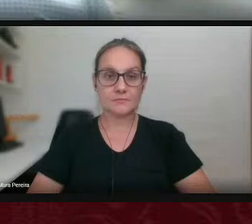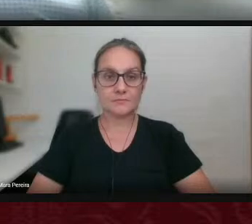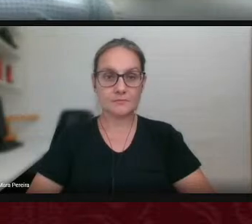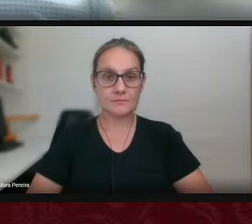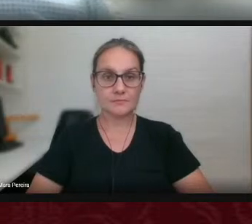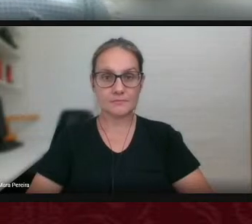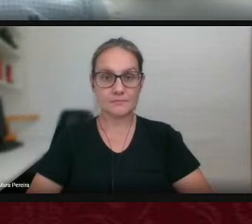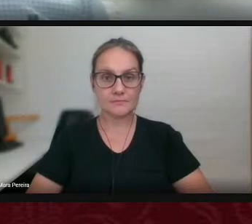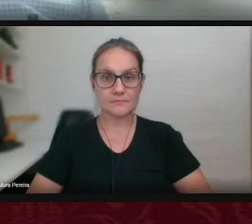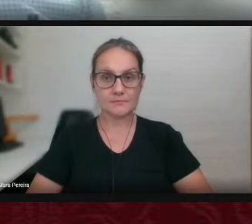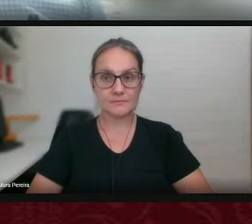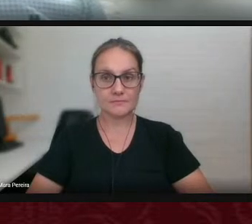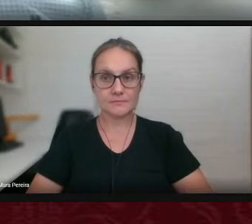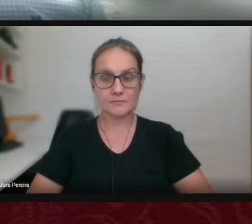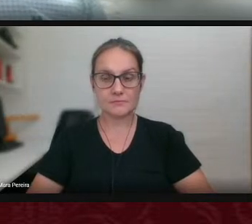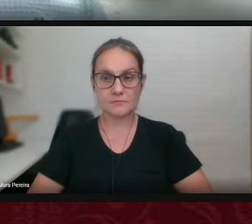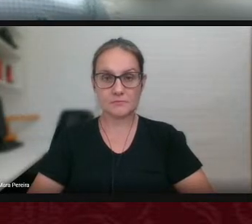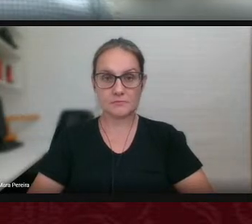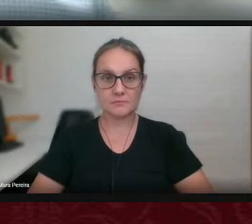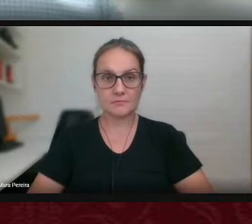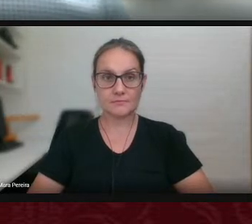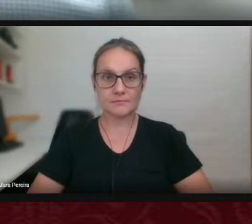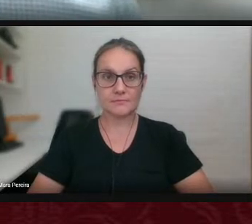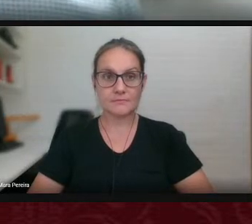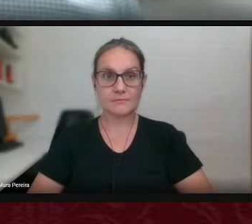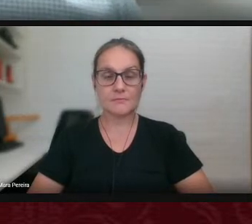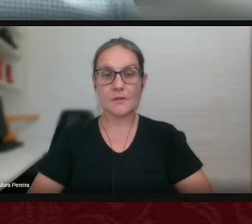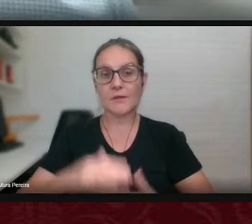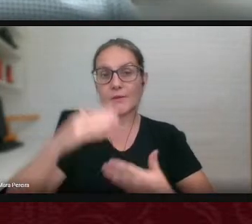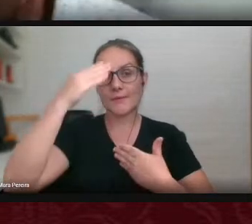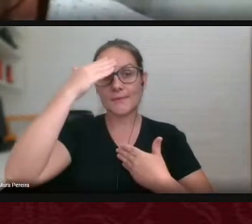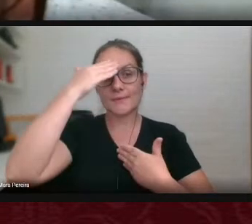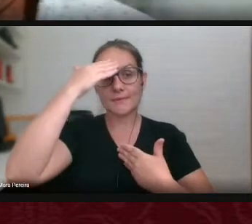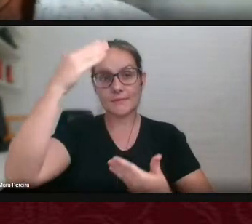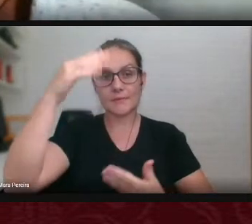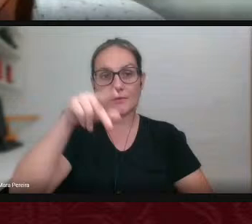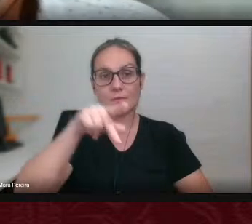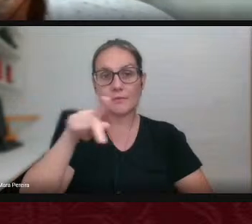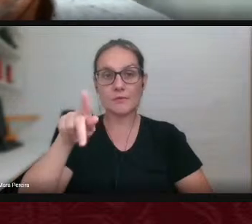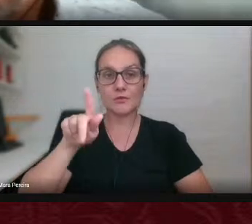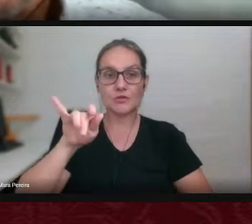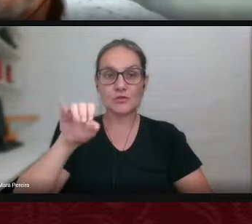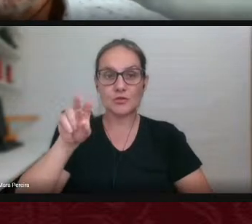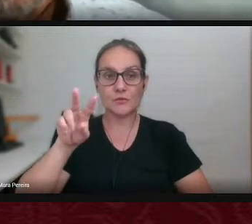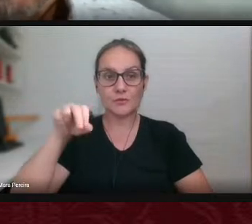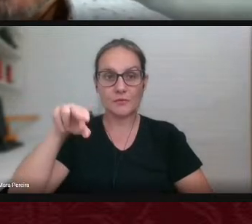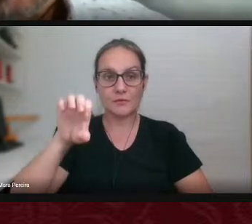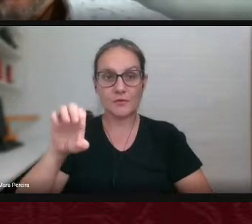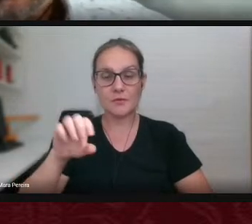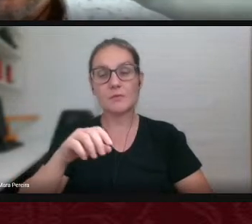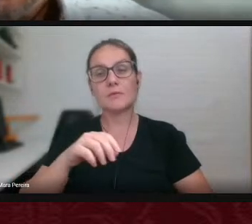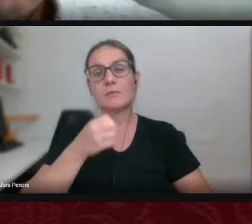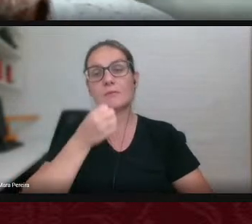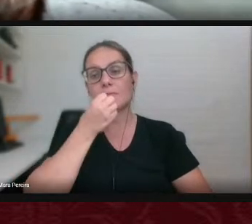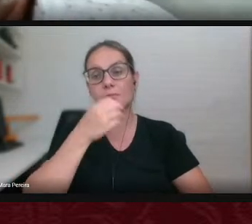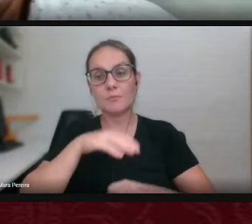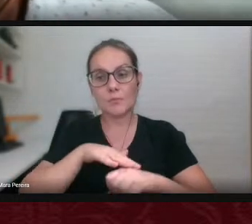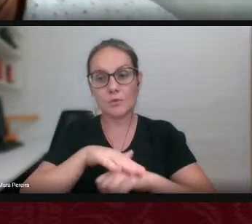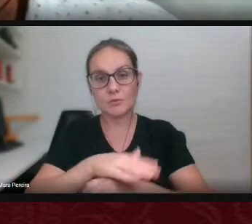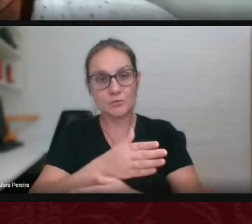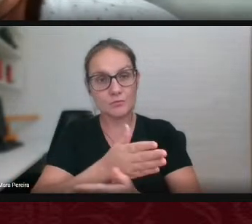considerações que a vontade obrigado professor Giovanni boa noite a todas e todos